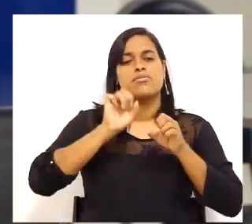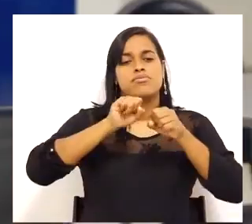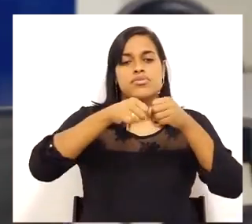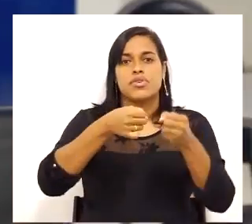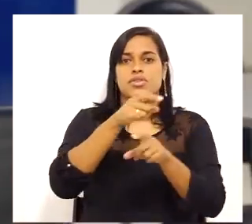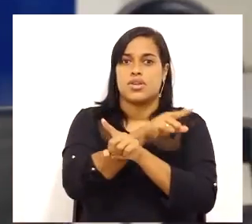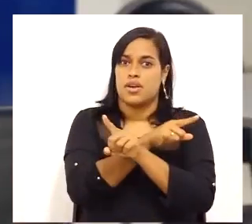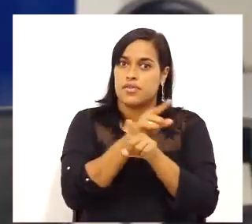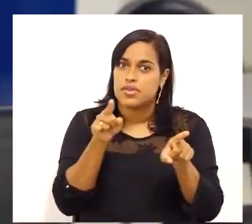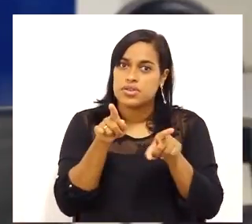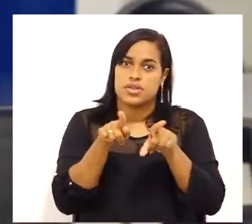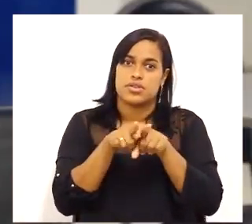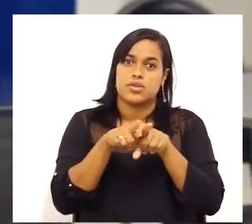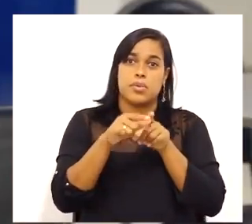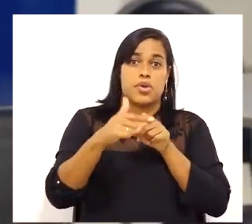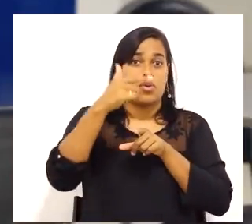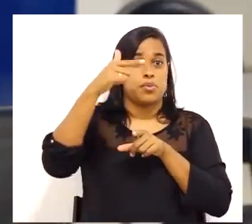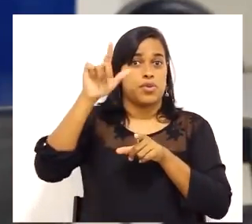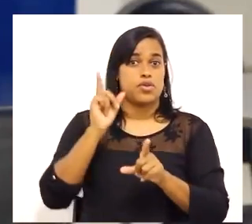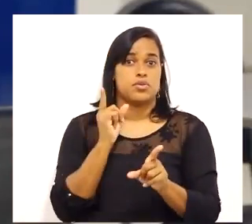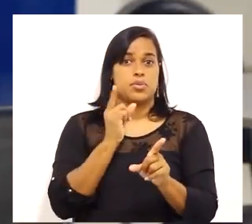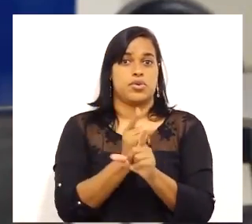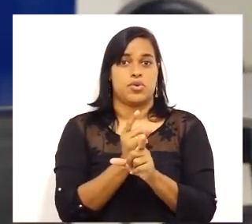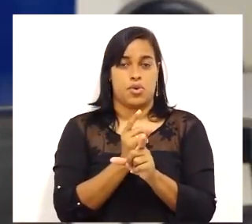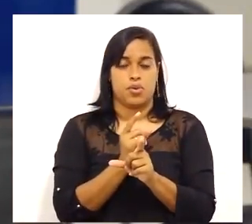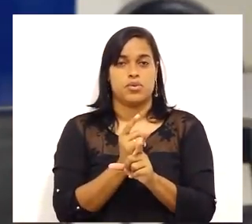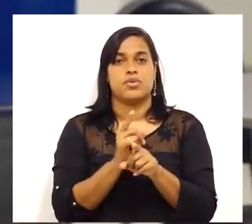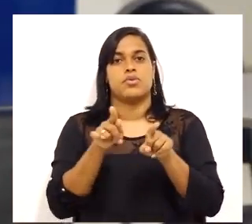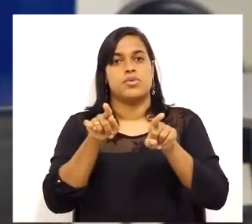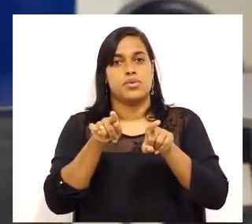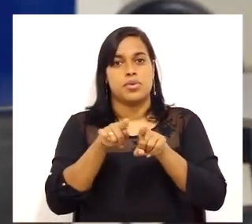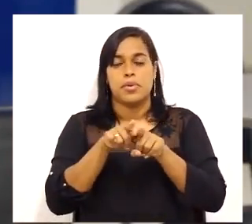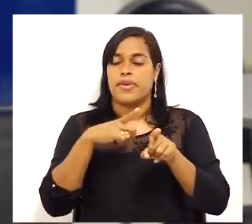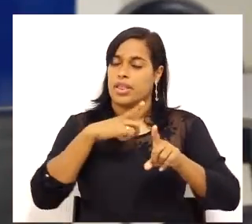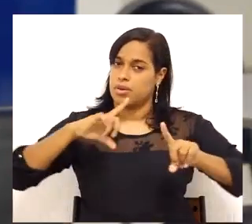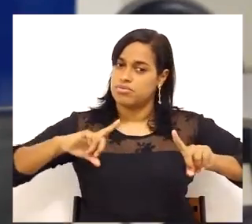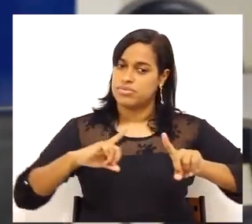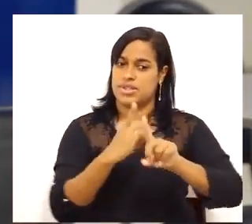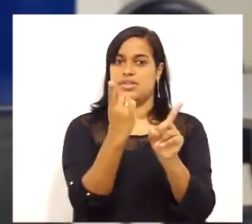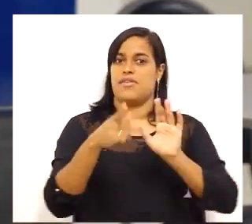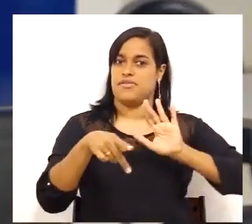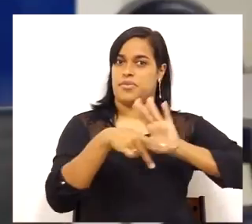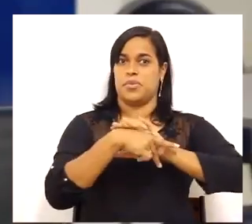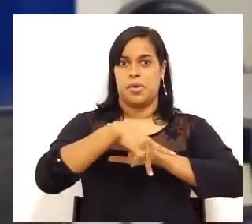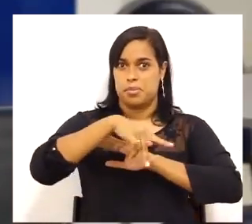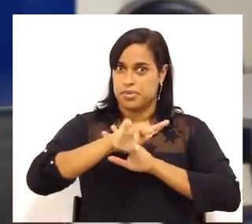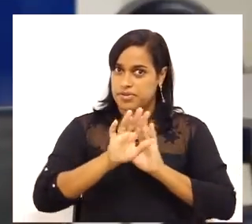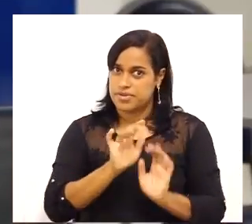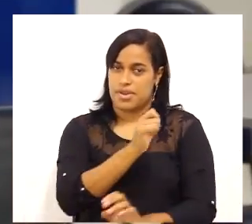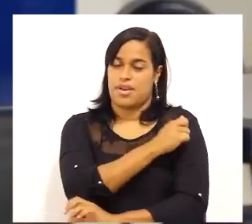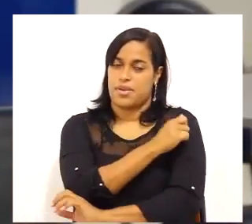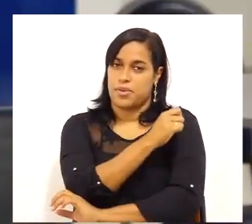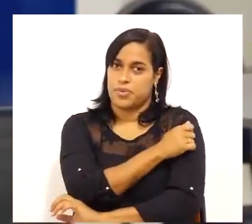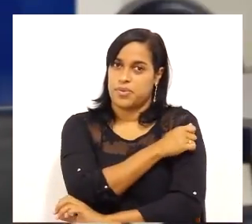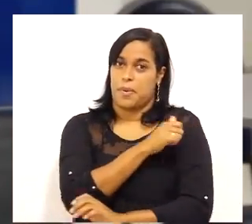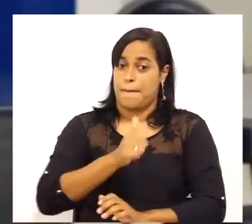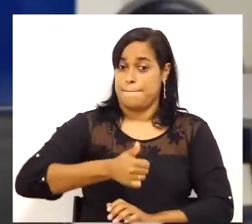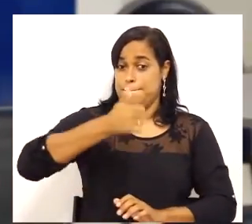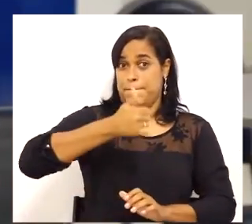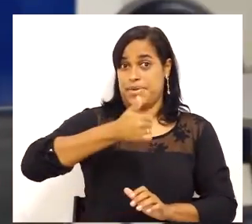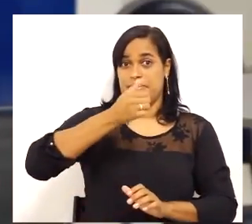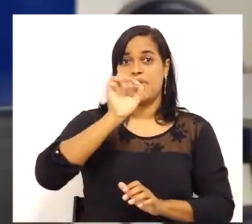para vocês que no nosso próximo encontro será lançado um desafio. Na primeira etapa, nós trabalhamos agora